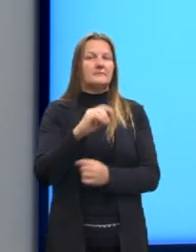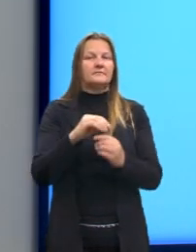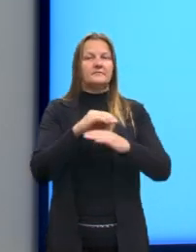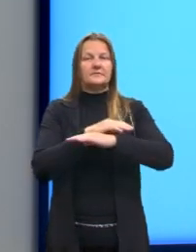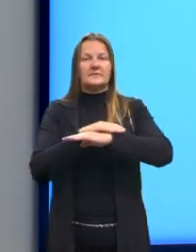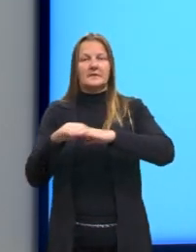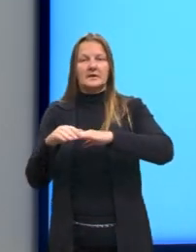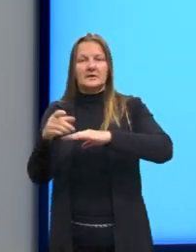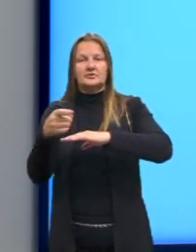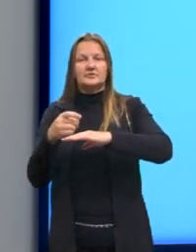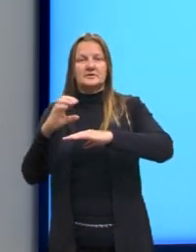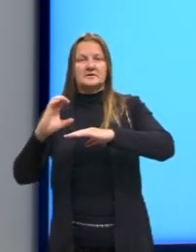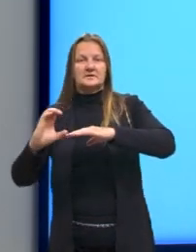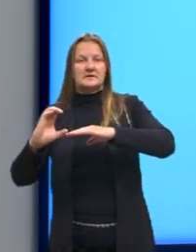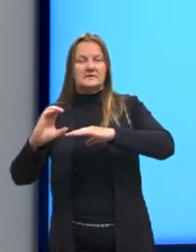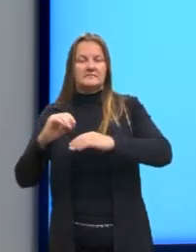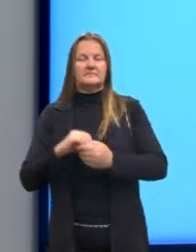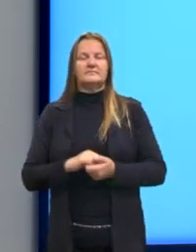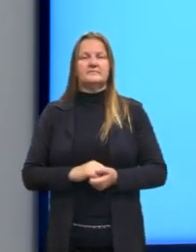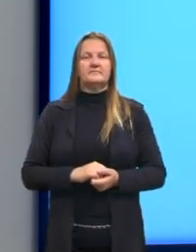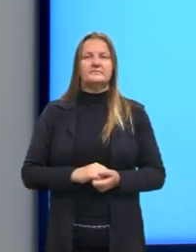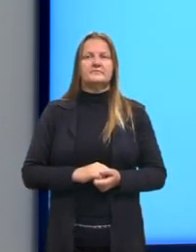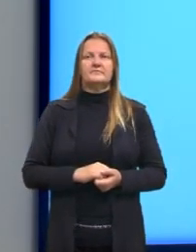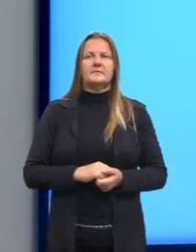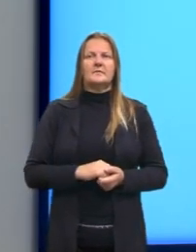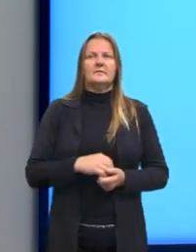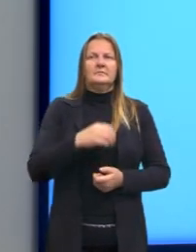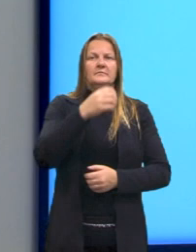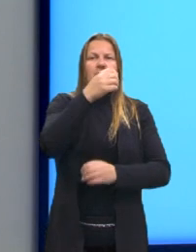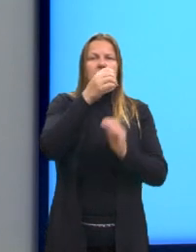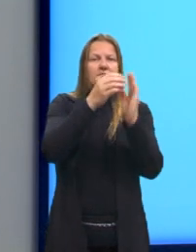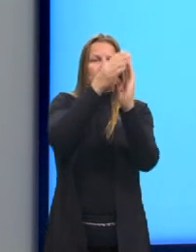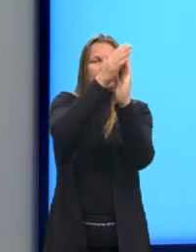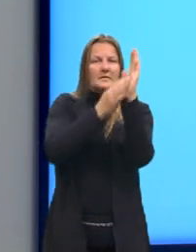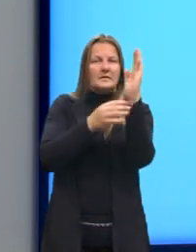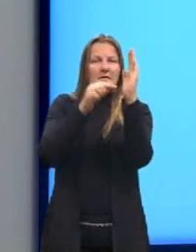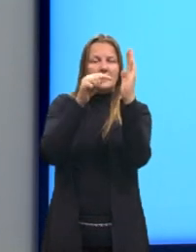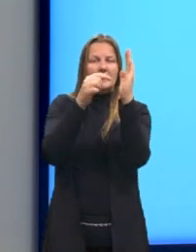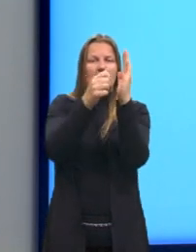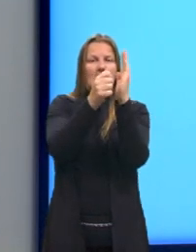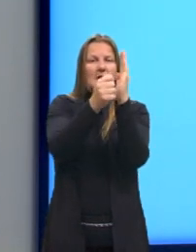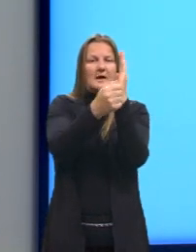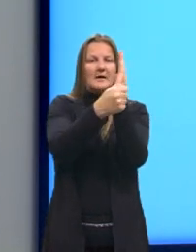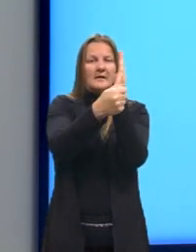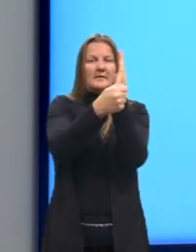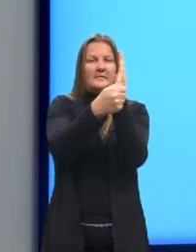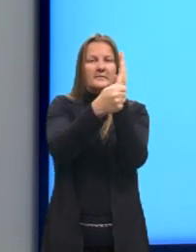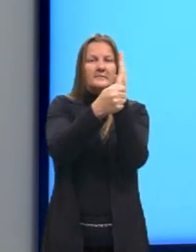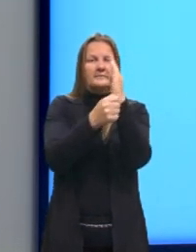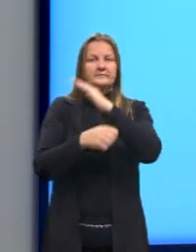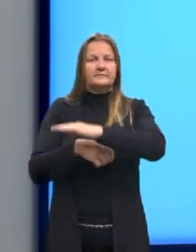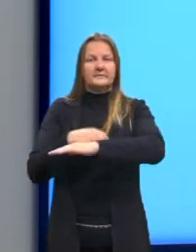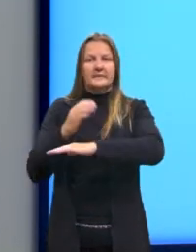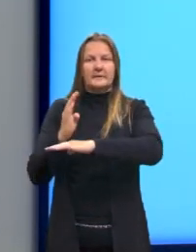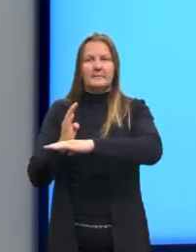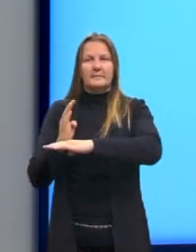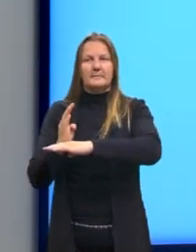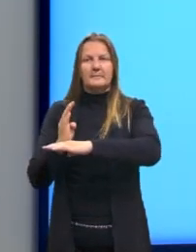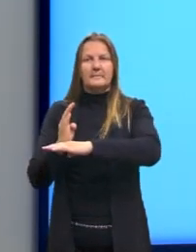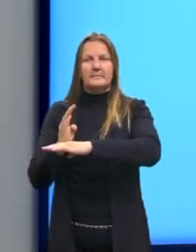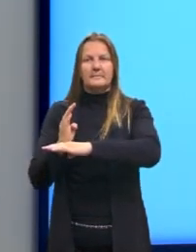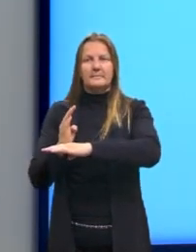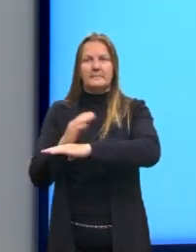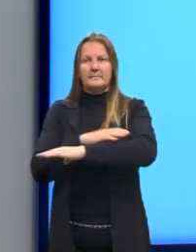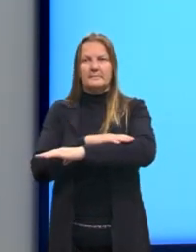nós temos o ponto A e o ponto B. O ponto A, ele passa exatamente pelo eixo vertical, e o ponto B, ele passa pelo